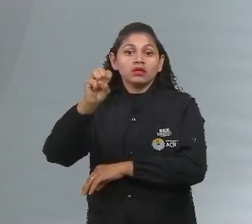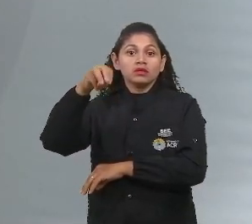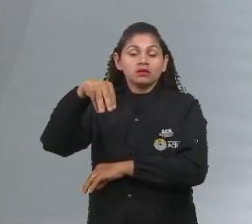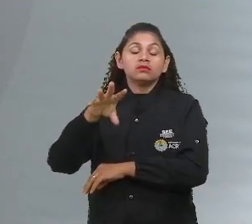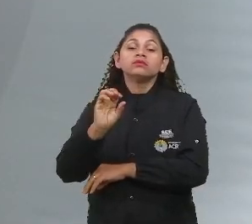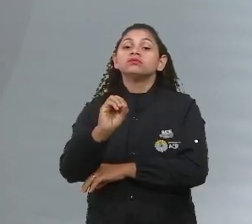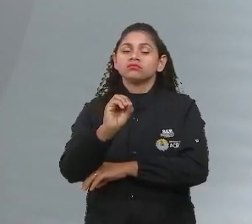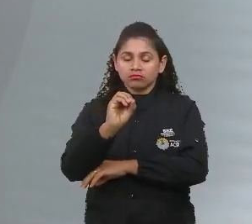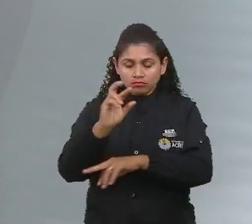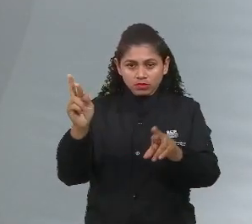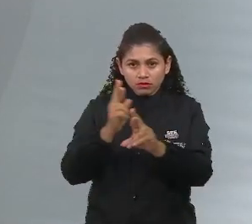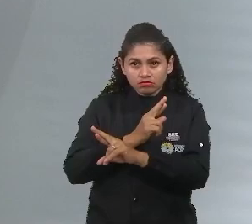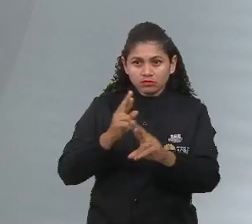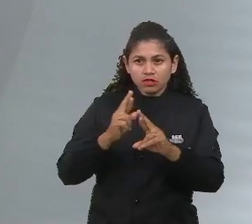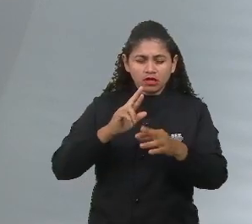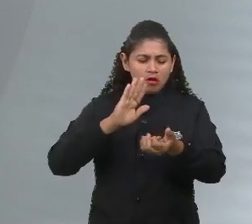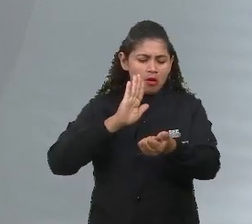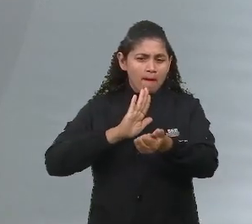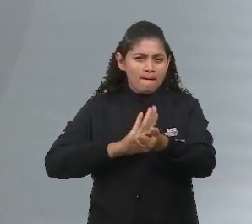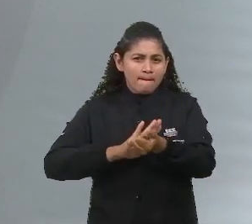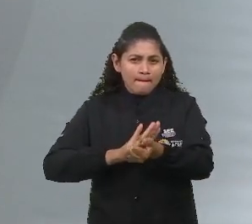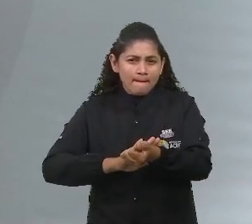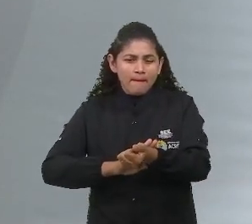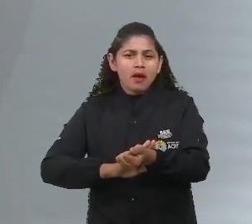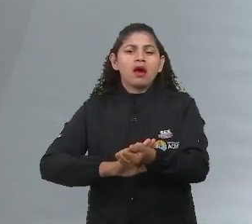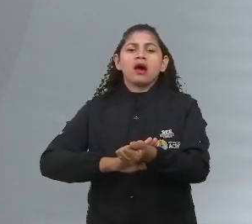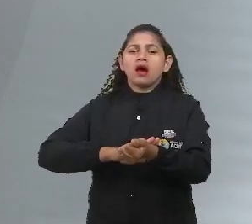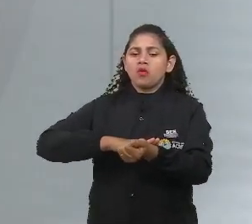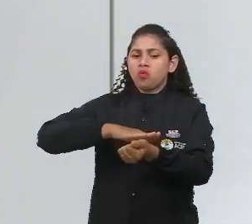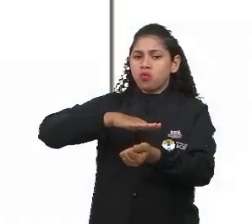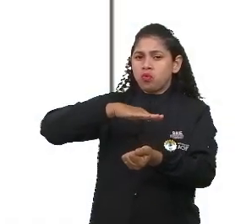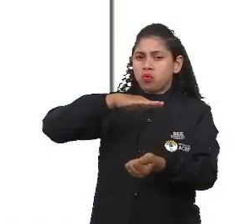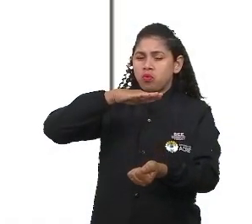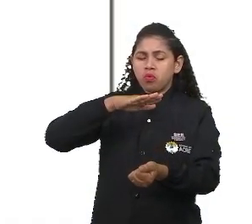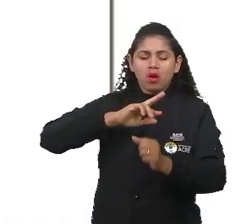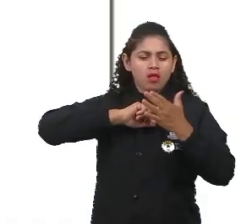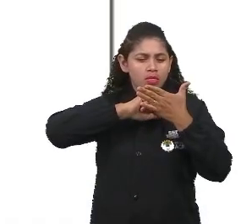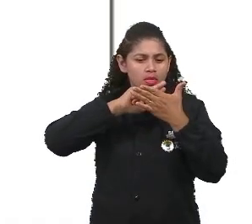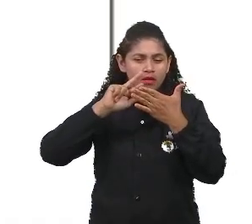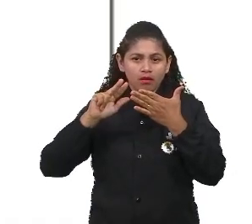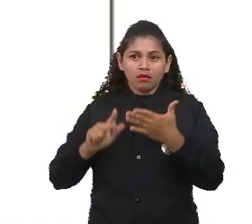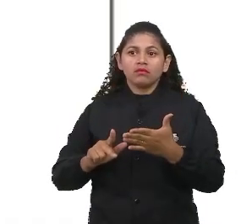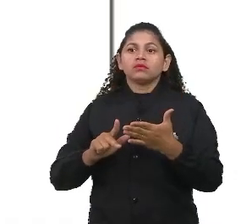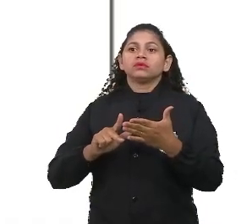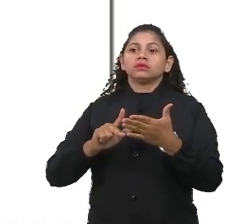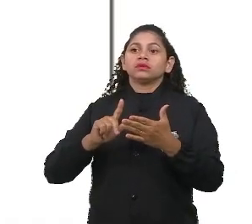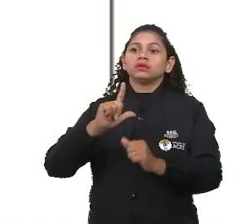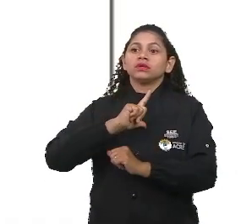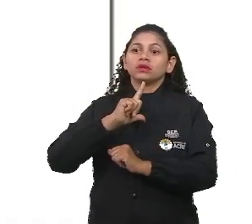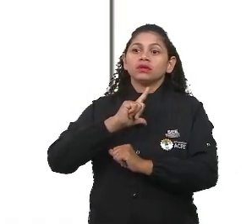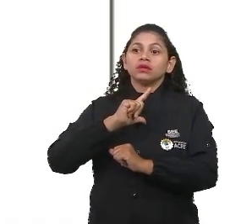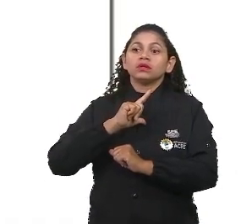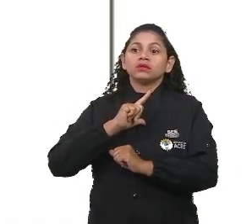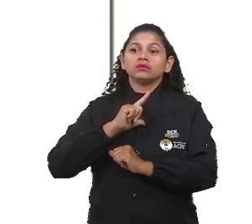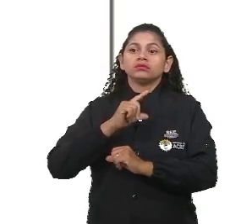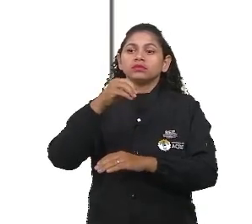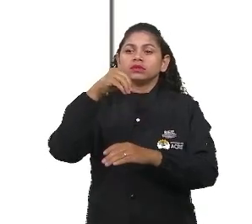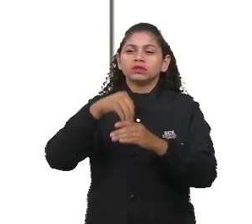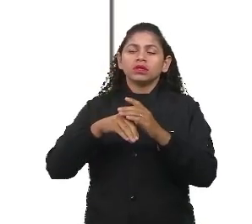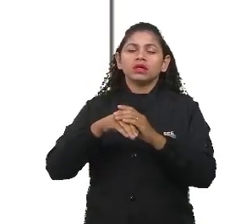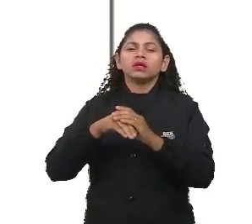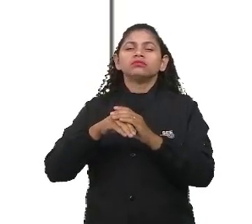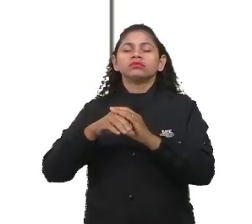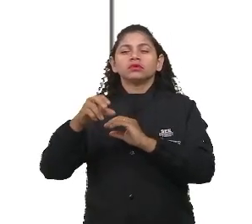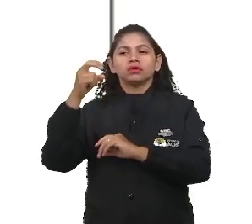tem o aspecto tanto do mau humor, tem a vertente, deixa eu ver onde elas estariam aqui, se eu não me engano, ficaria aqui dentro dos transtornos